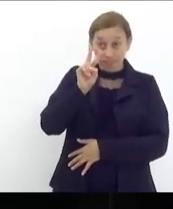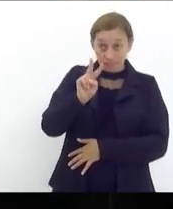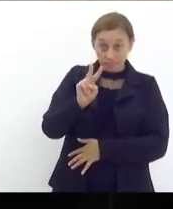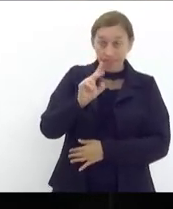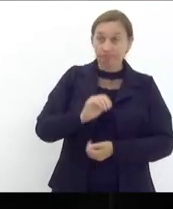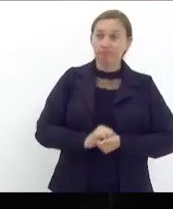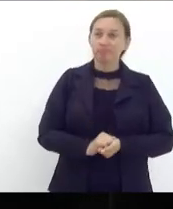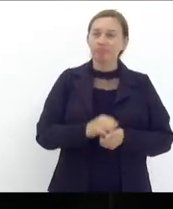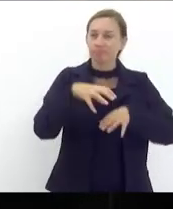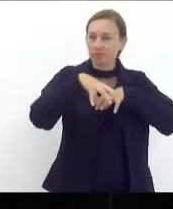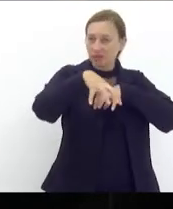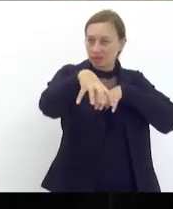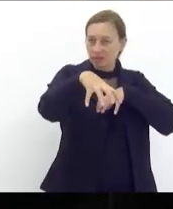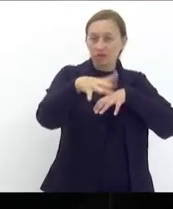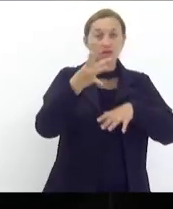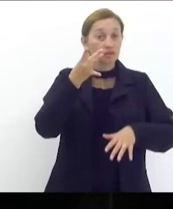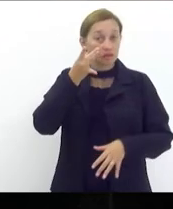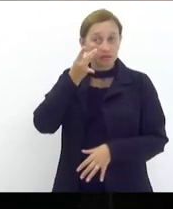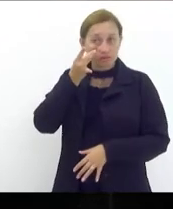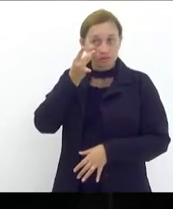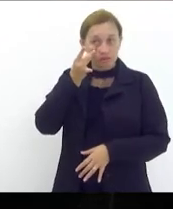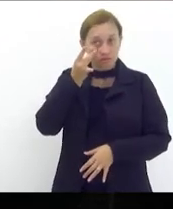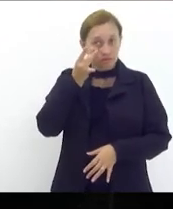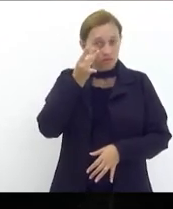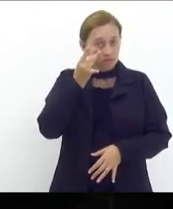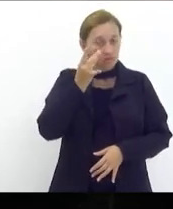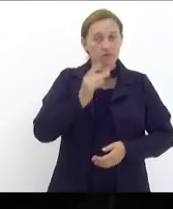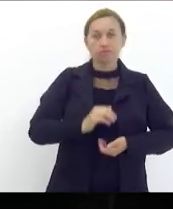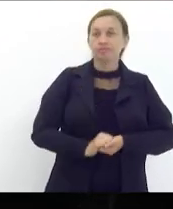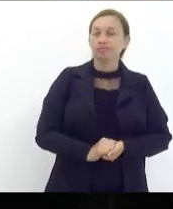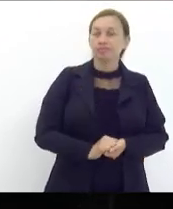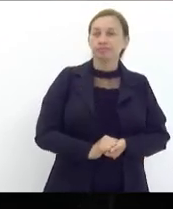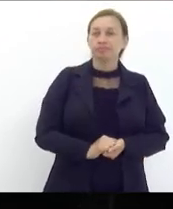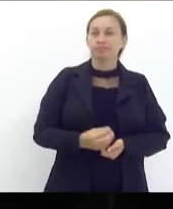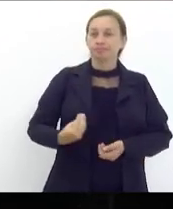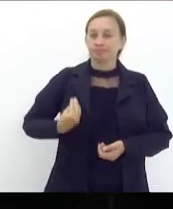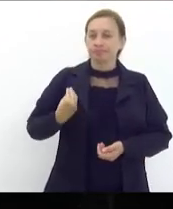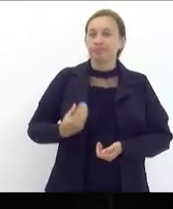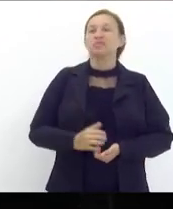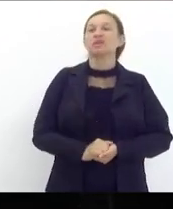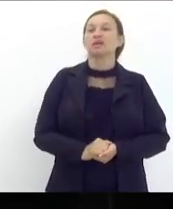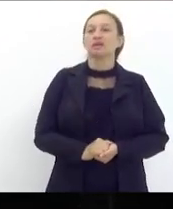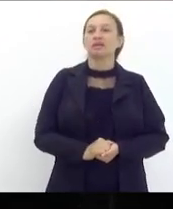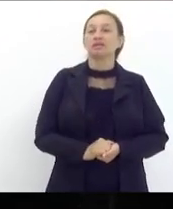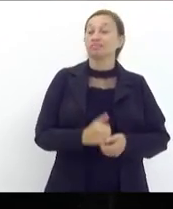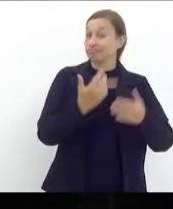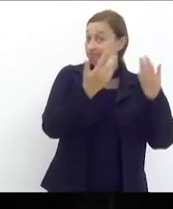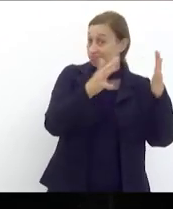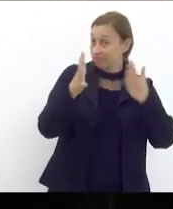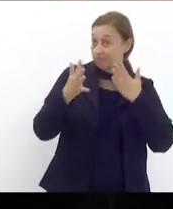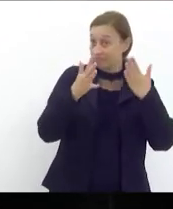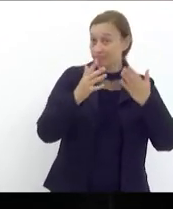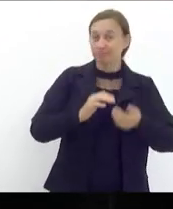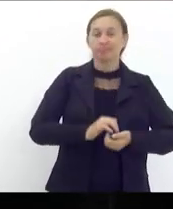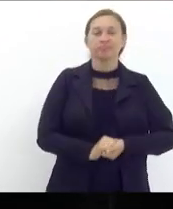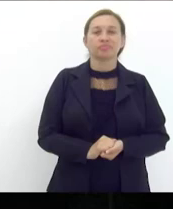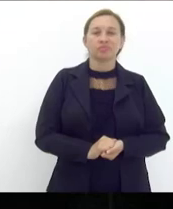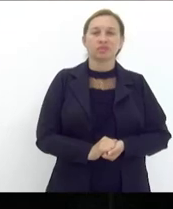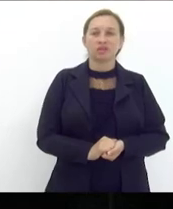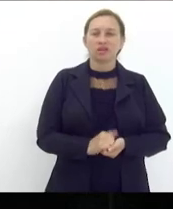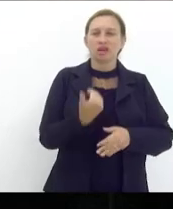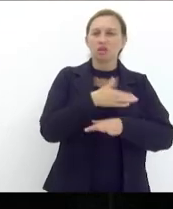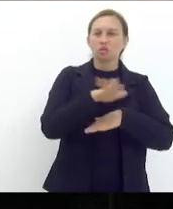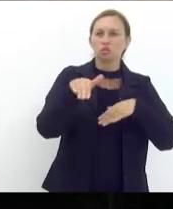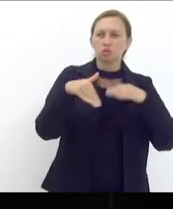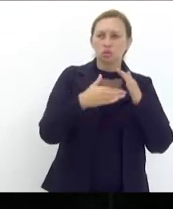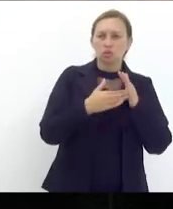de forma presencial ou remota cumprimentar as senhoras e